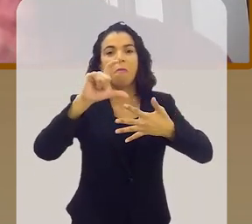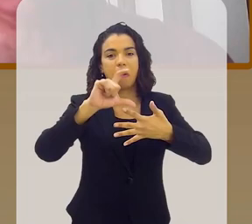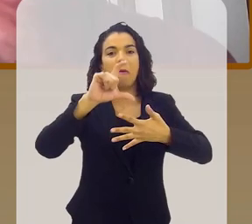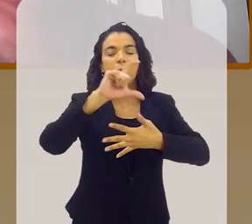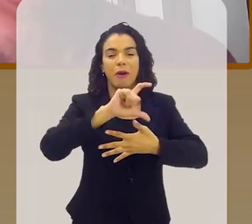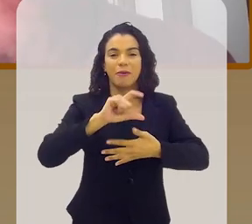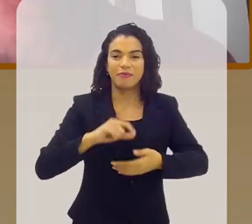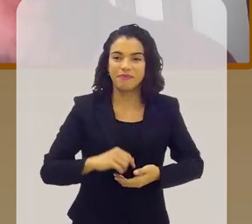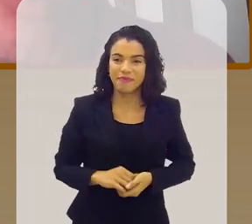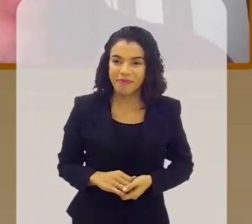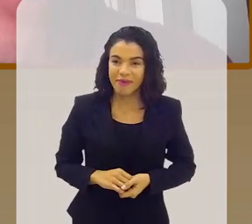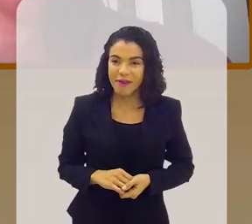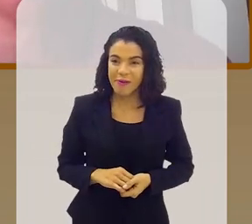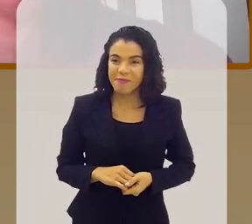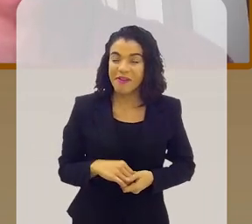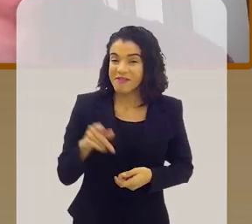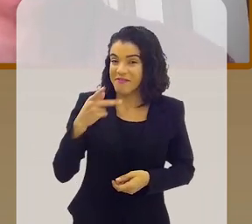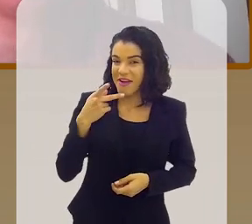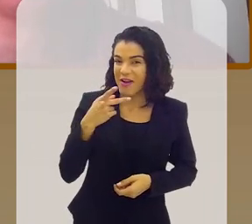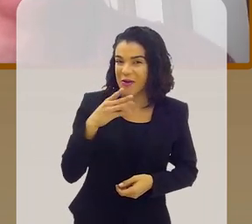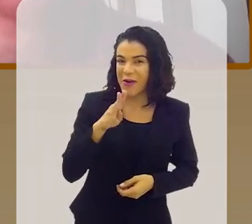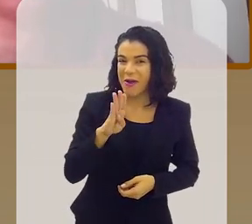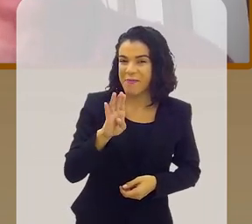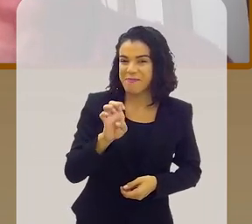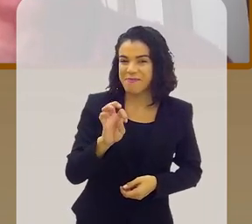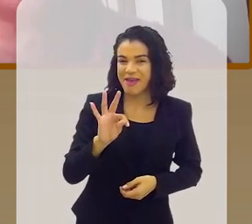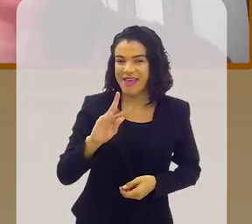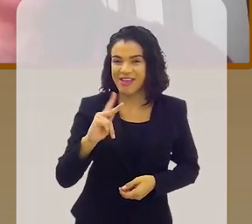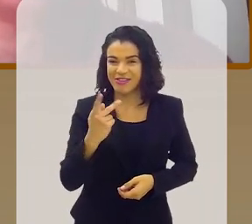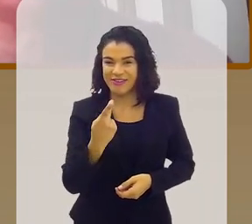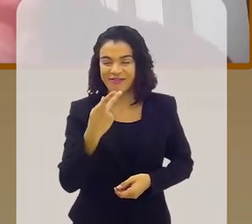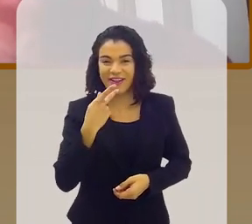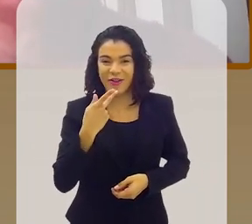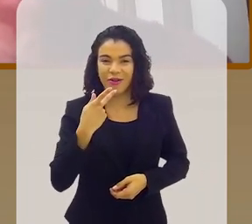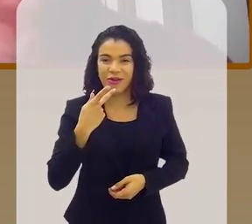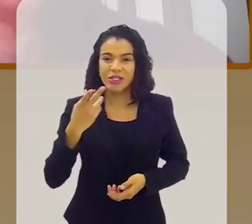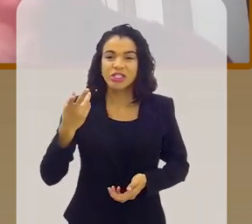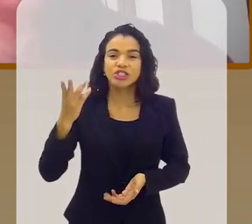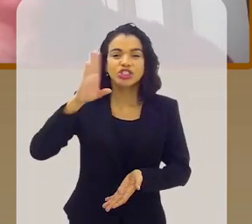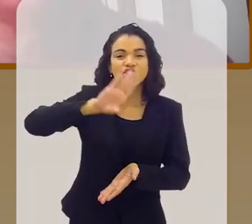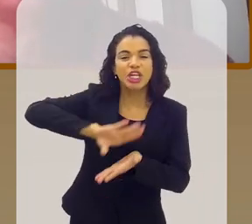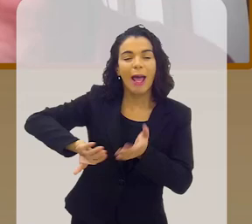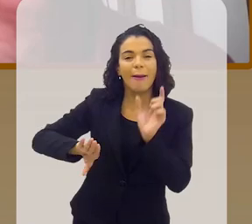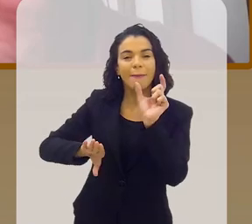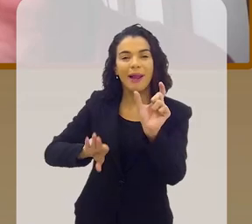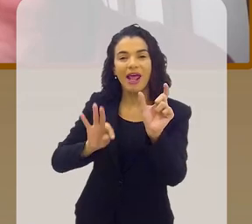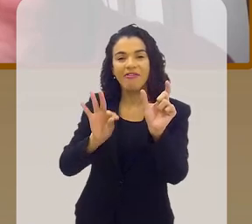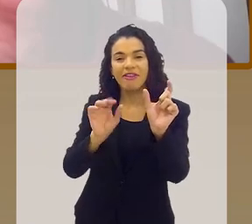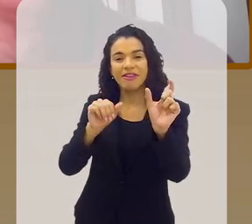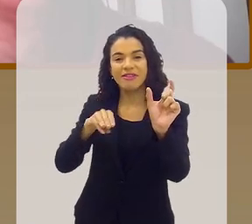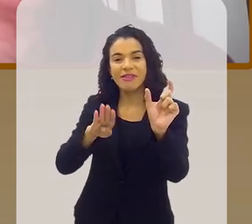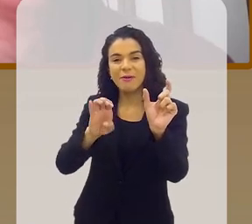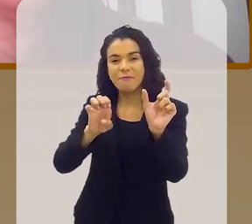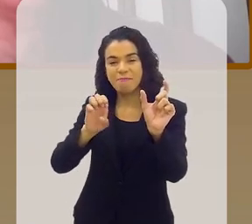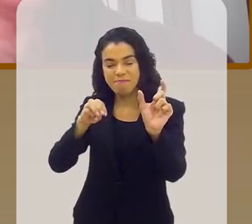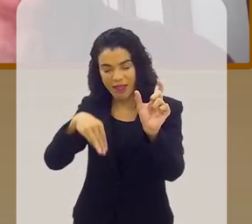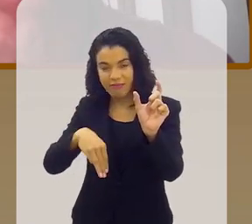Muita história. Como você disse que a Bete falava, né? Que mandou tirar lá o Também, que o samba é arte.